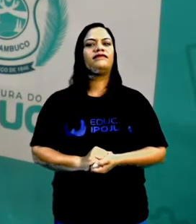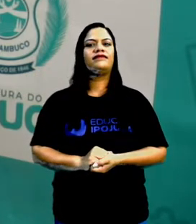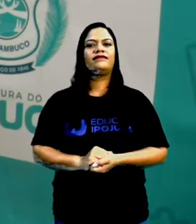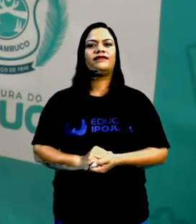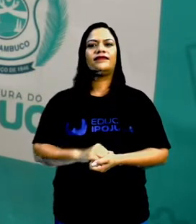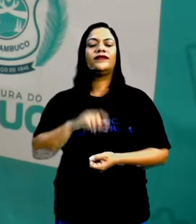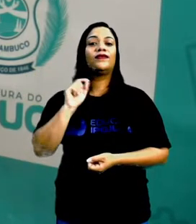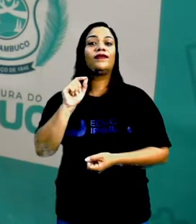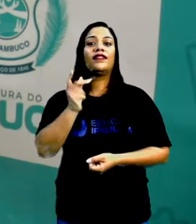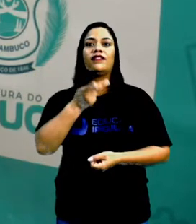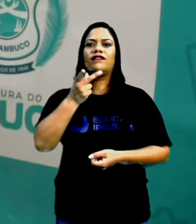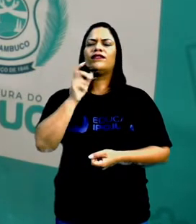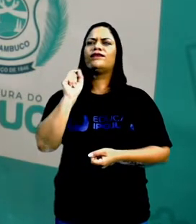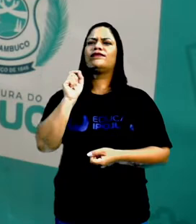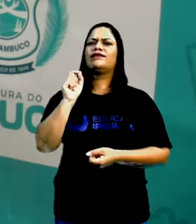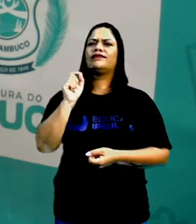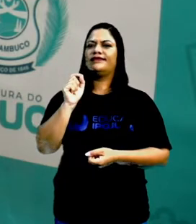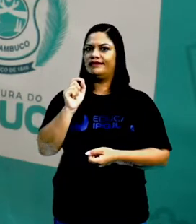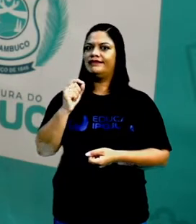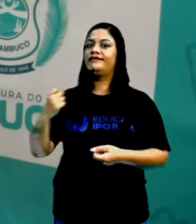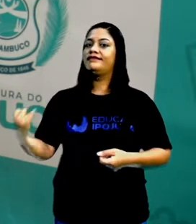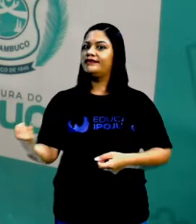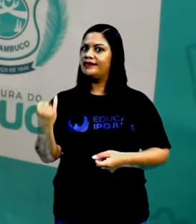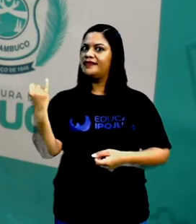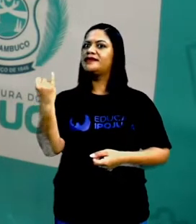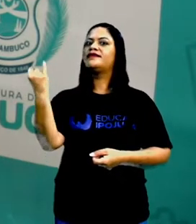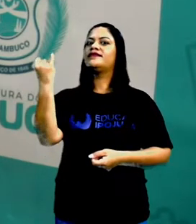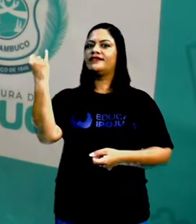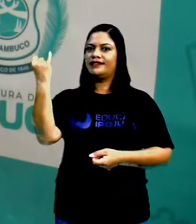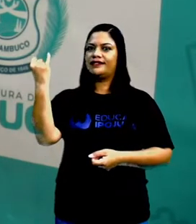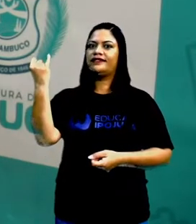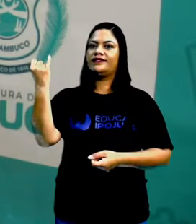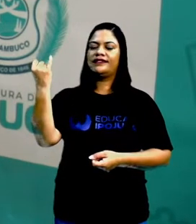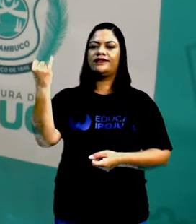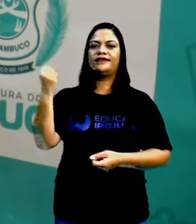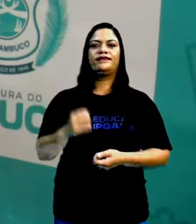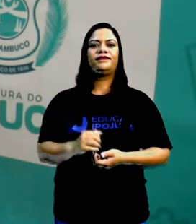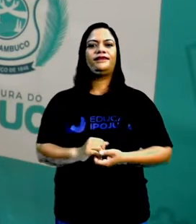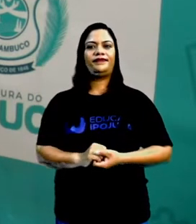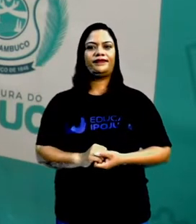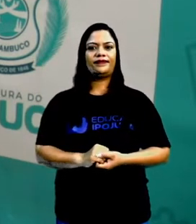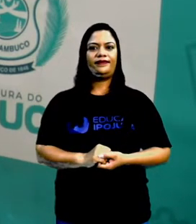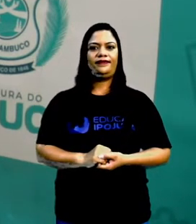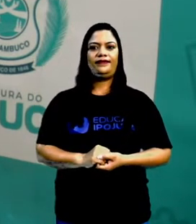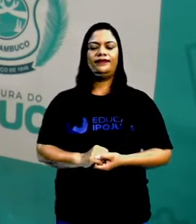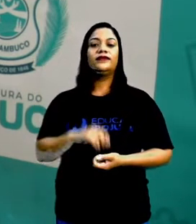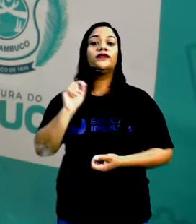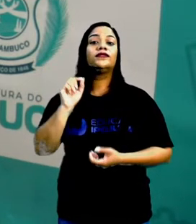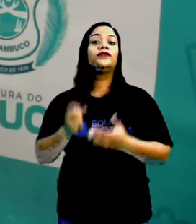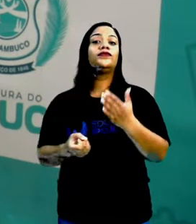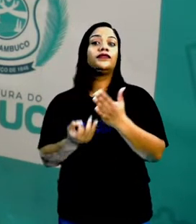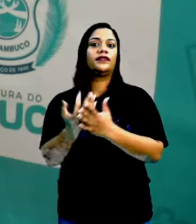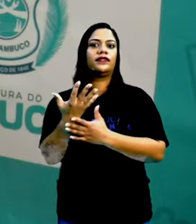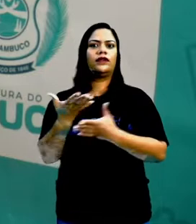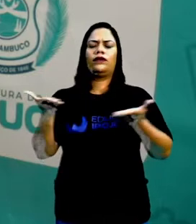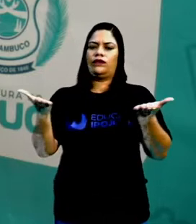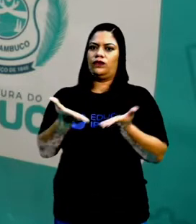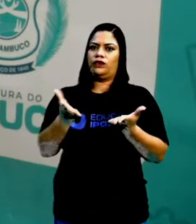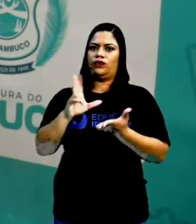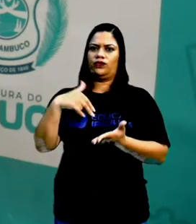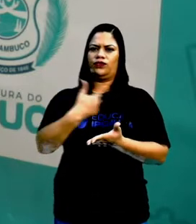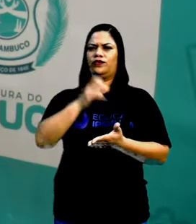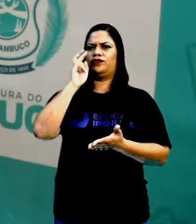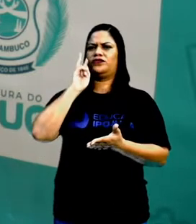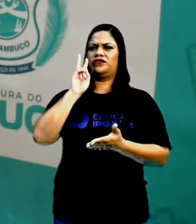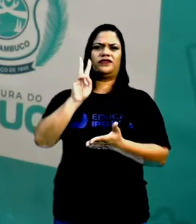está me falando? A importância da roda E o que foi que aconteceu? Hoje em dia a gente vê